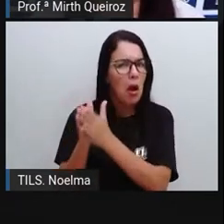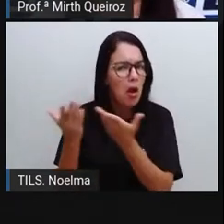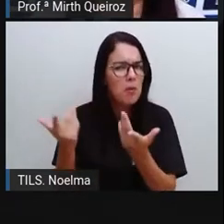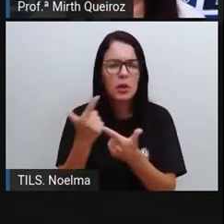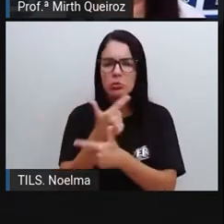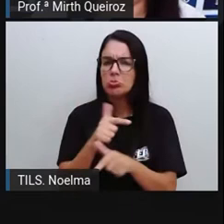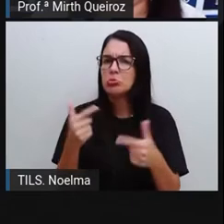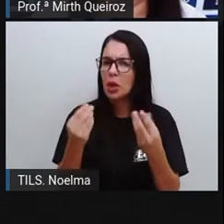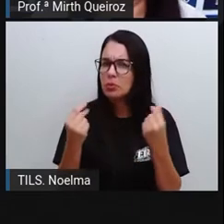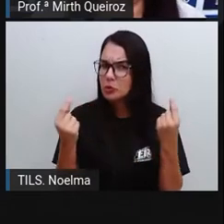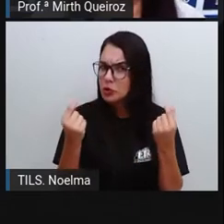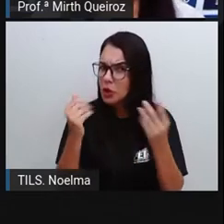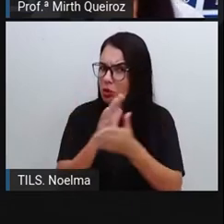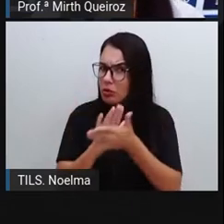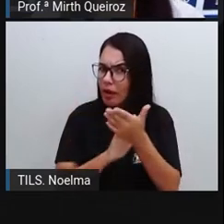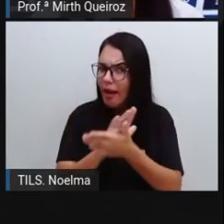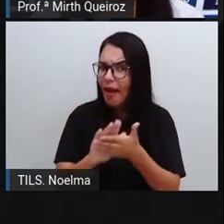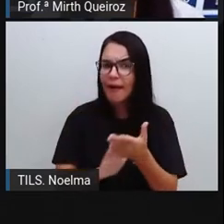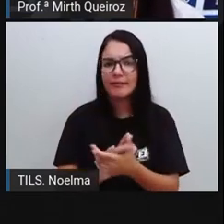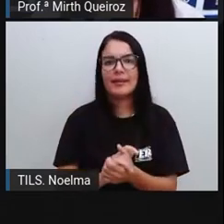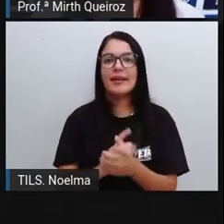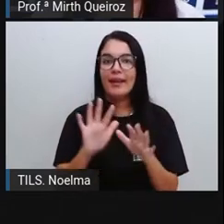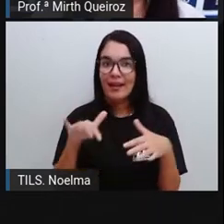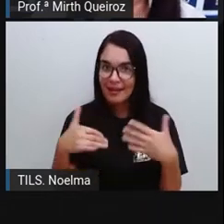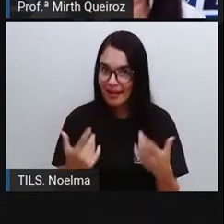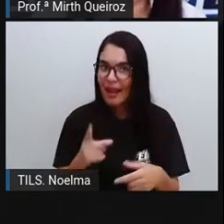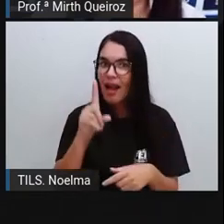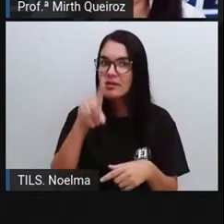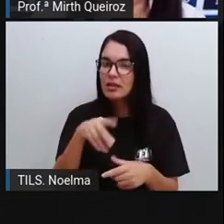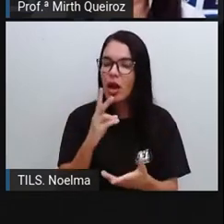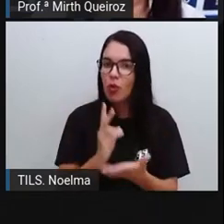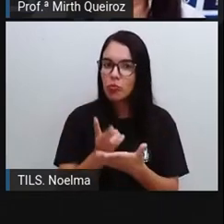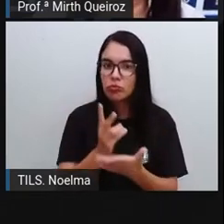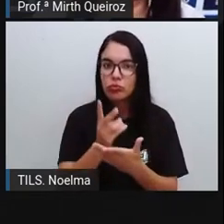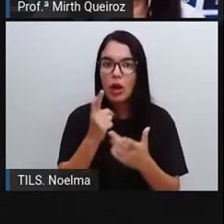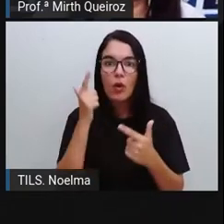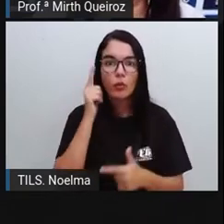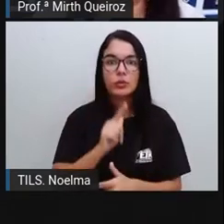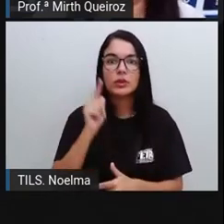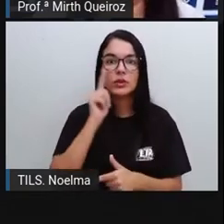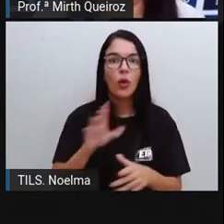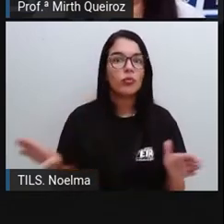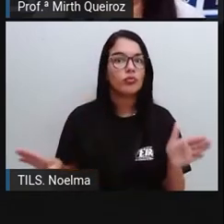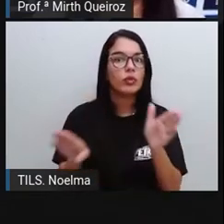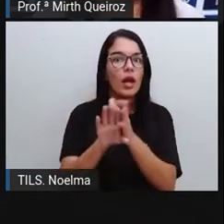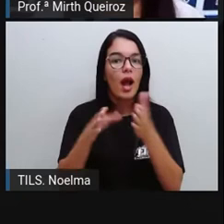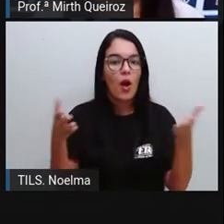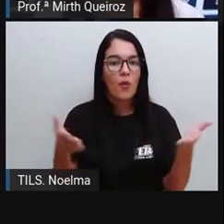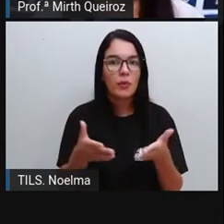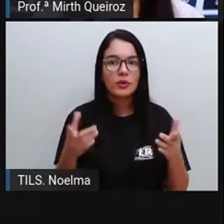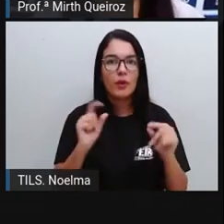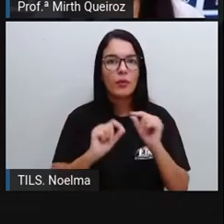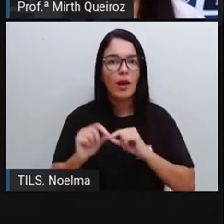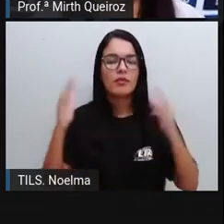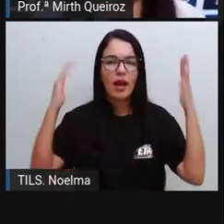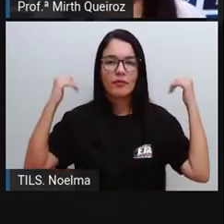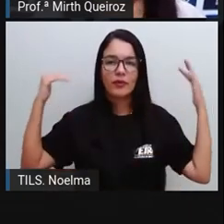favorecida economicamente. E mesmo assim, Romero Brito conseguiu chegar onde ele está hoje.